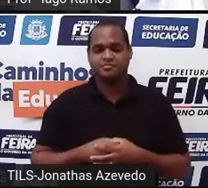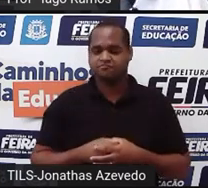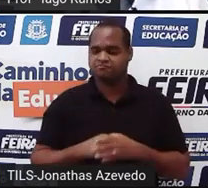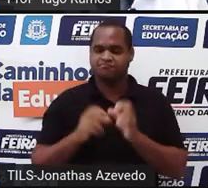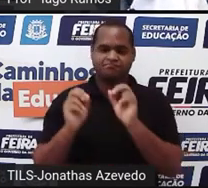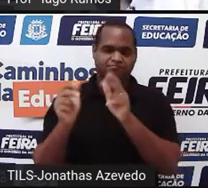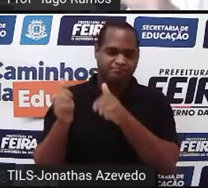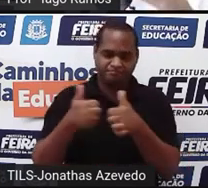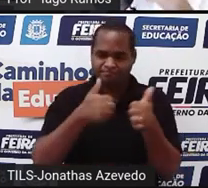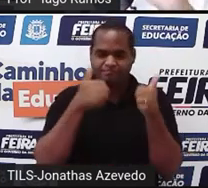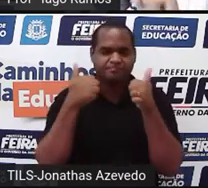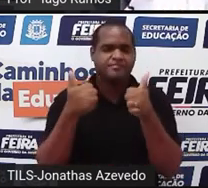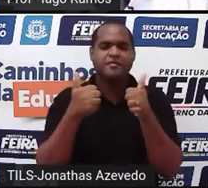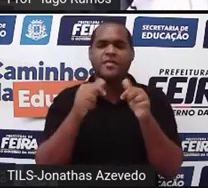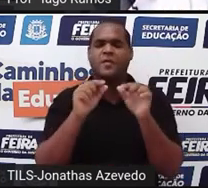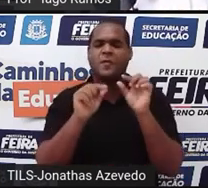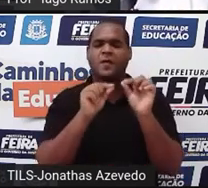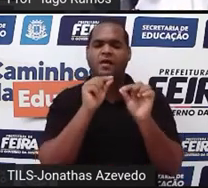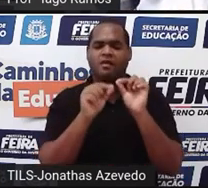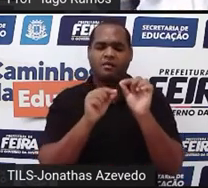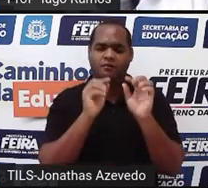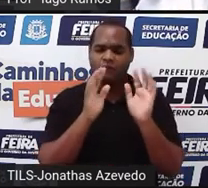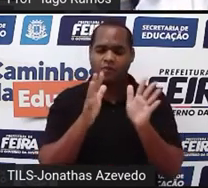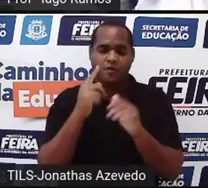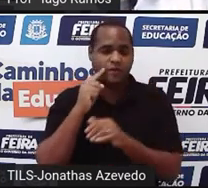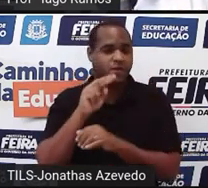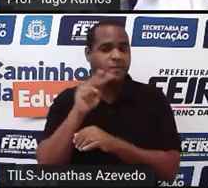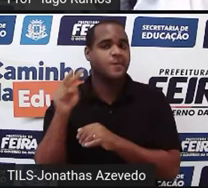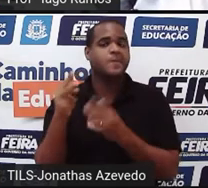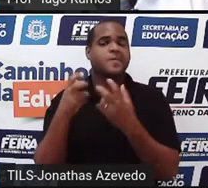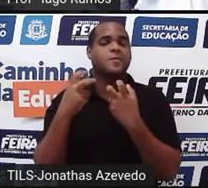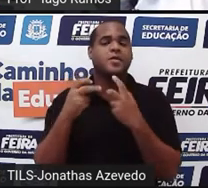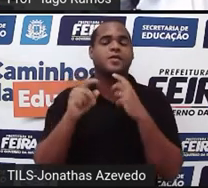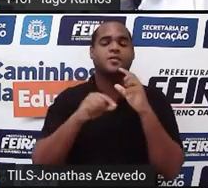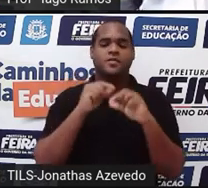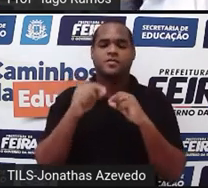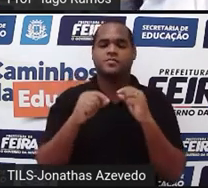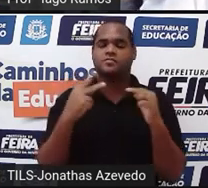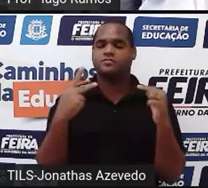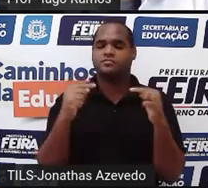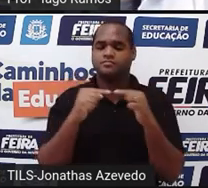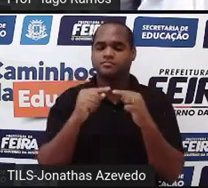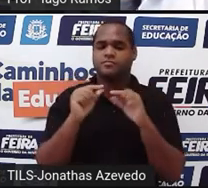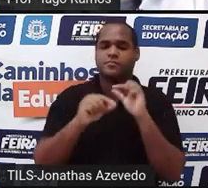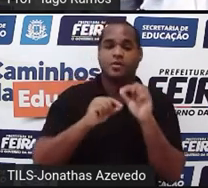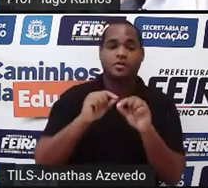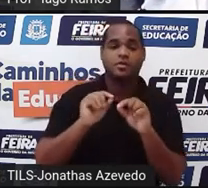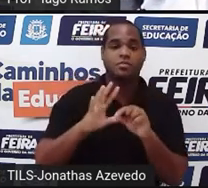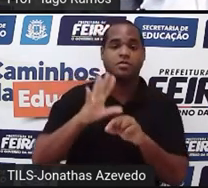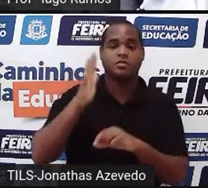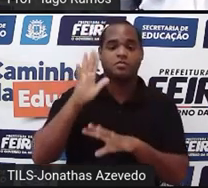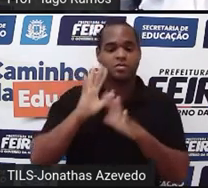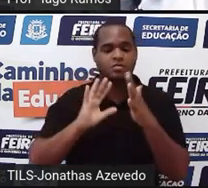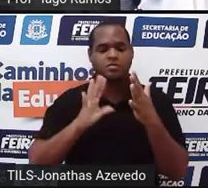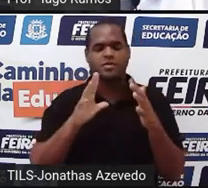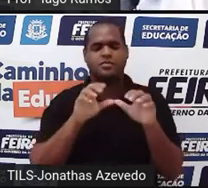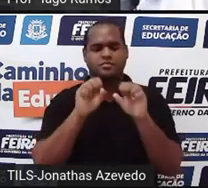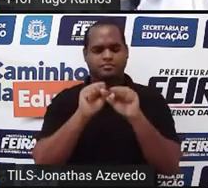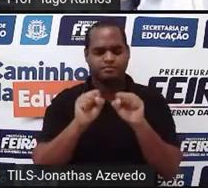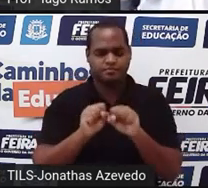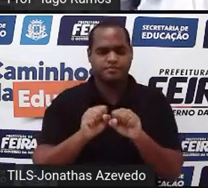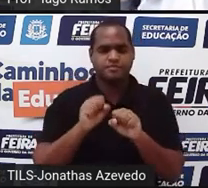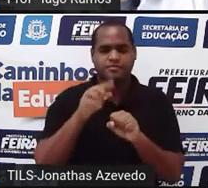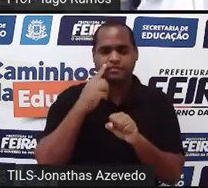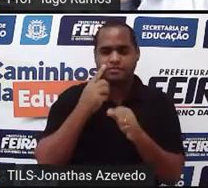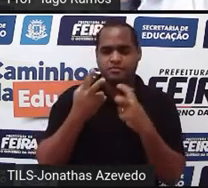Beleza. E o que a gente já viu também sobre o que está acontecendo aqui? Por exemplo, esse sistema que a